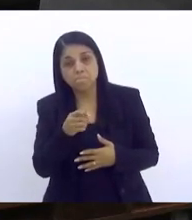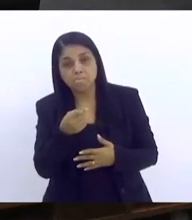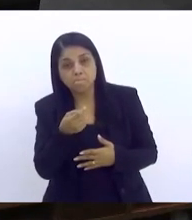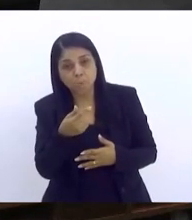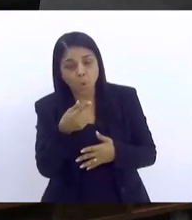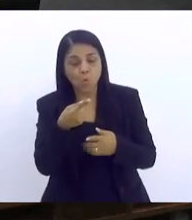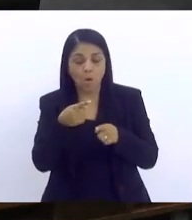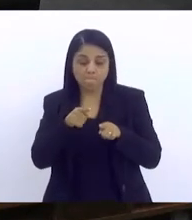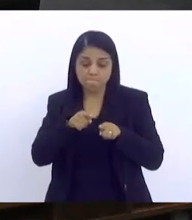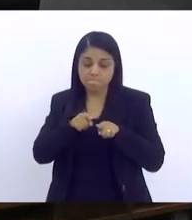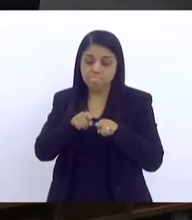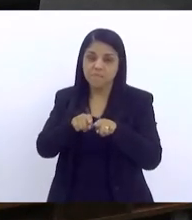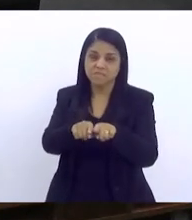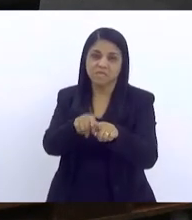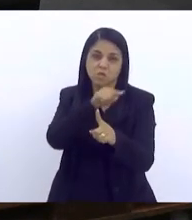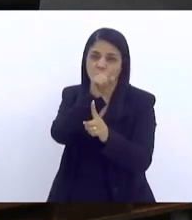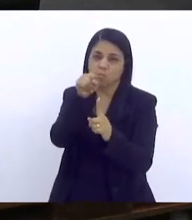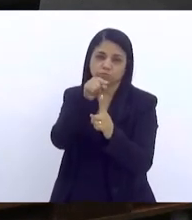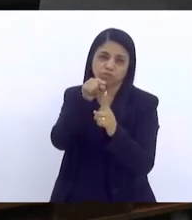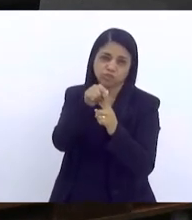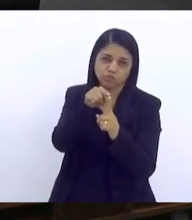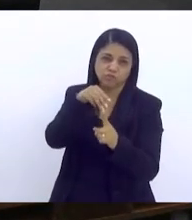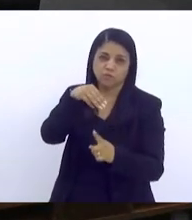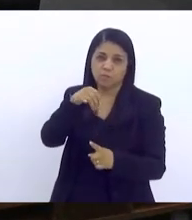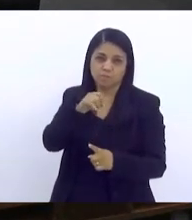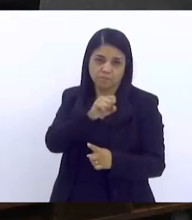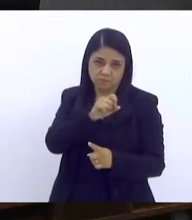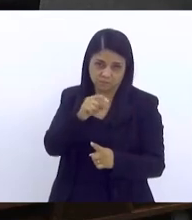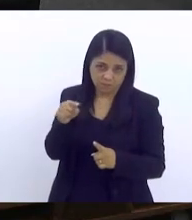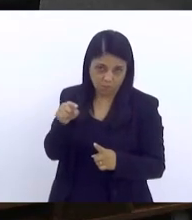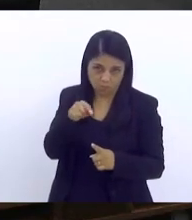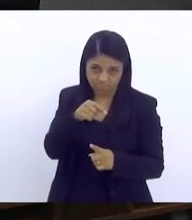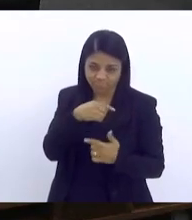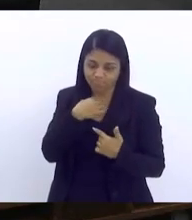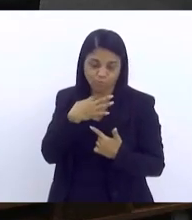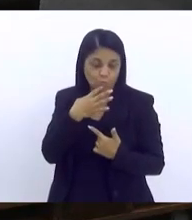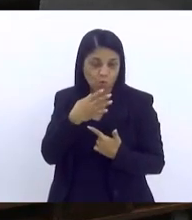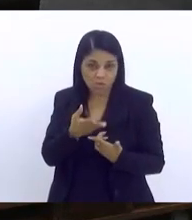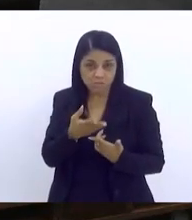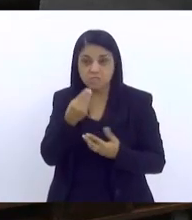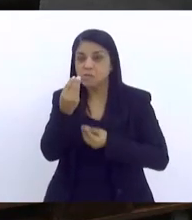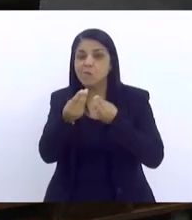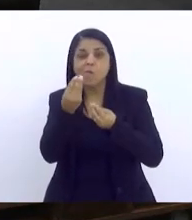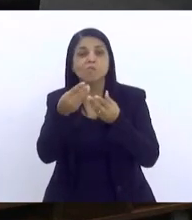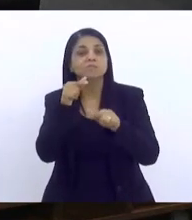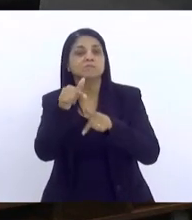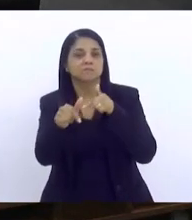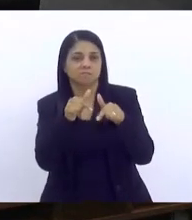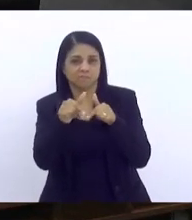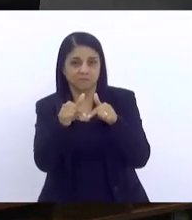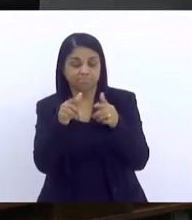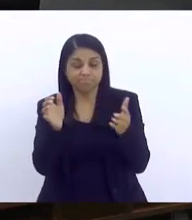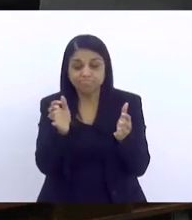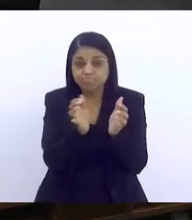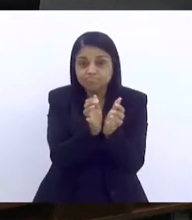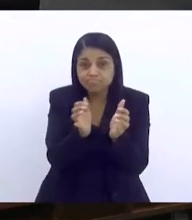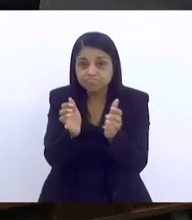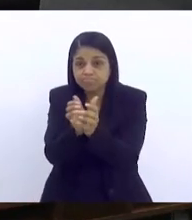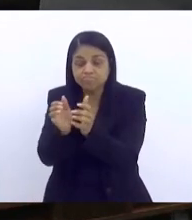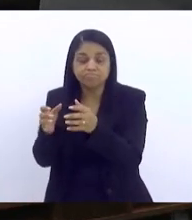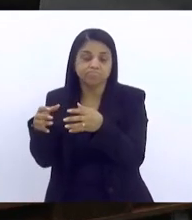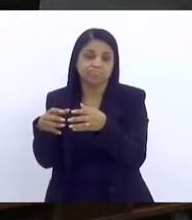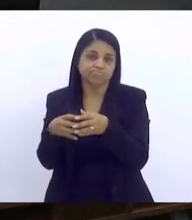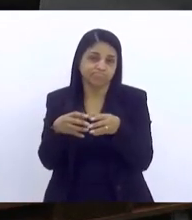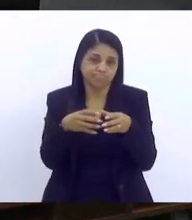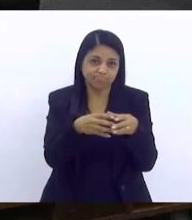seus objetivos, suas missões, e como que eles trabalham e com que equipes contam ou não